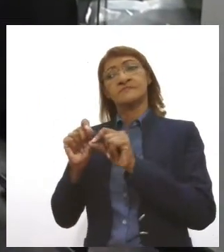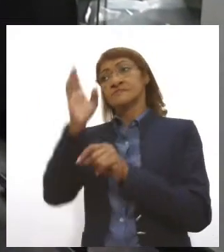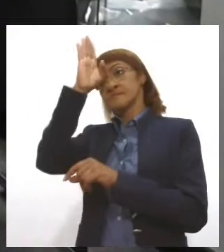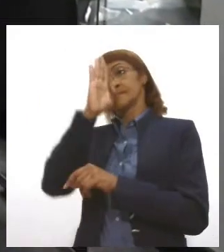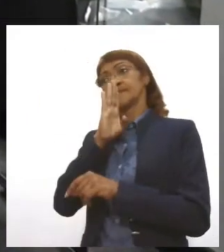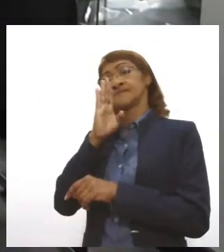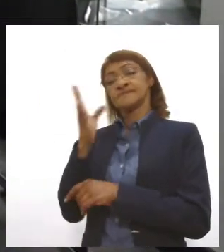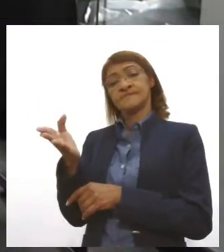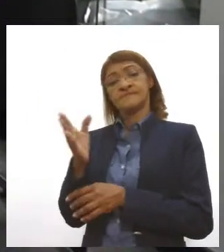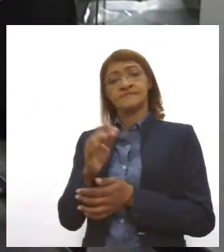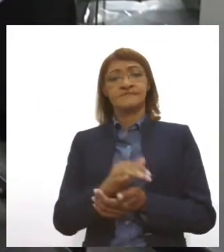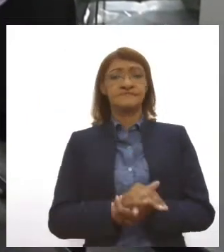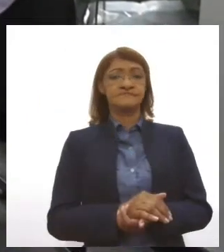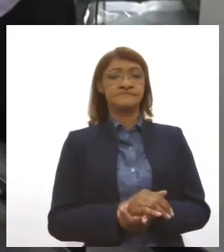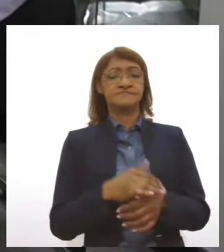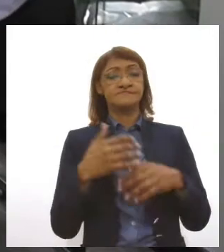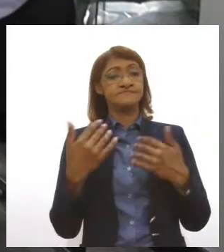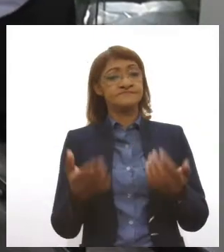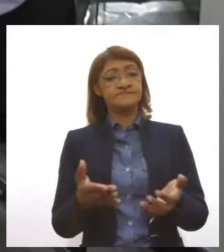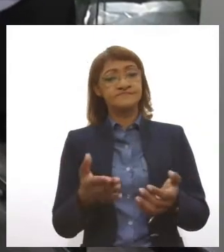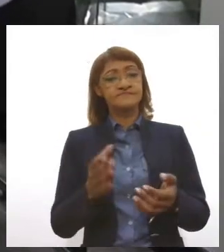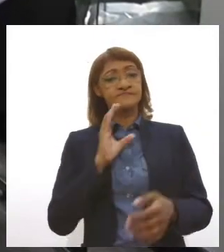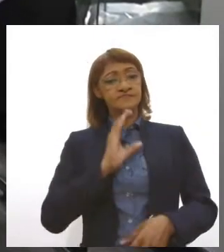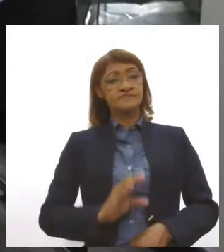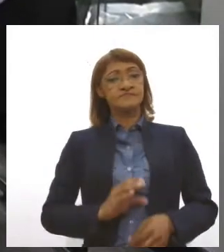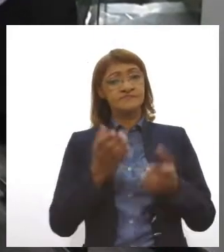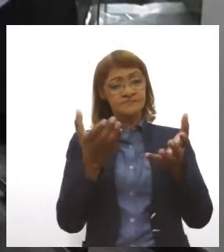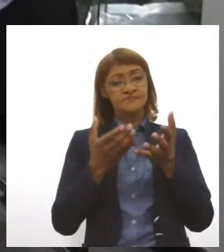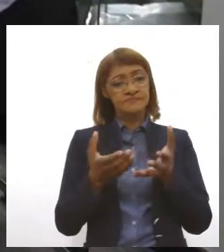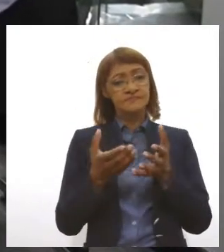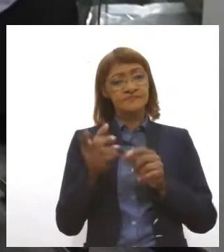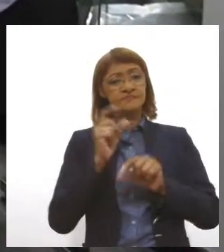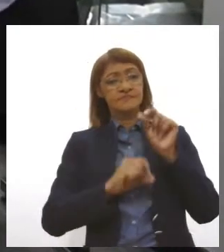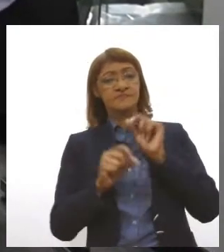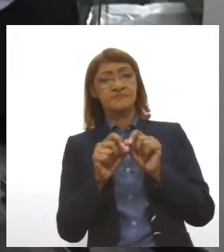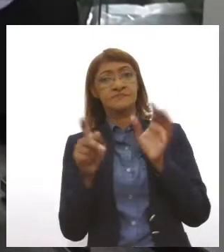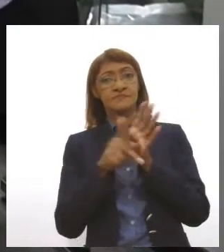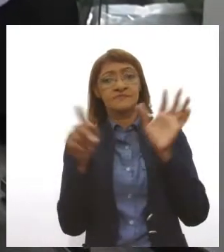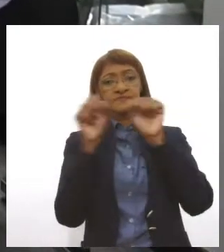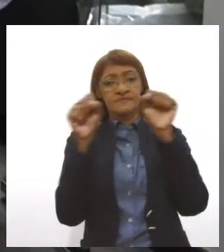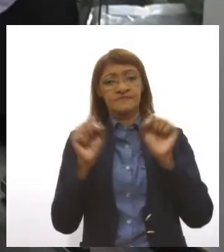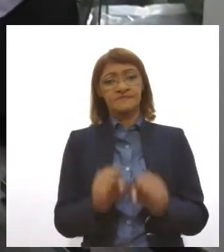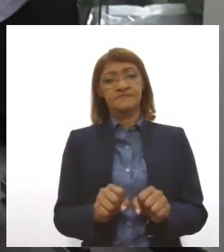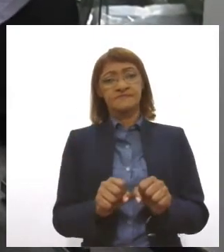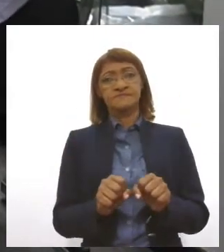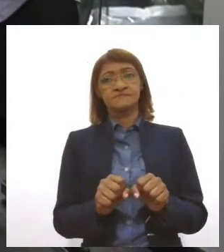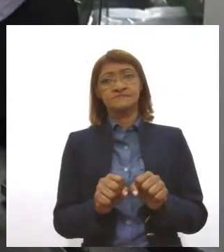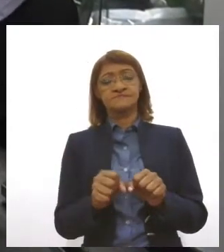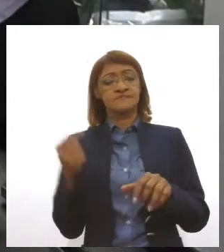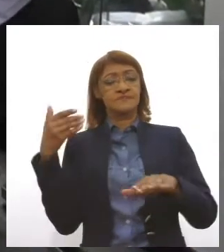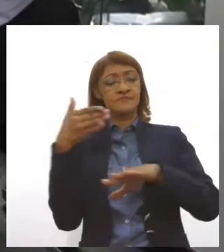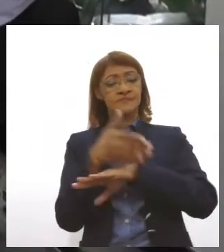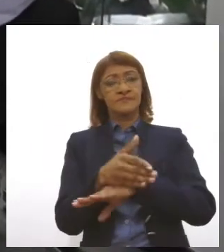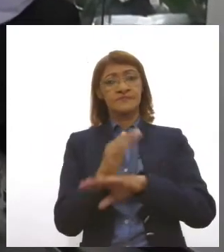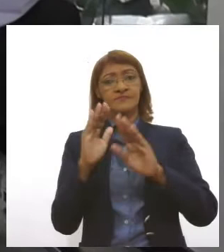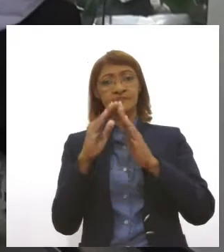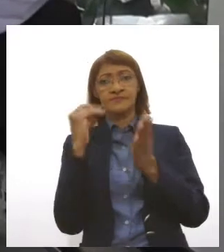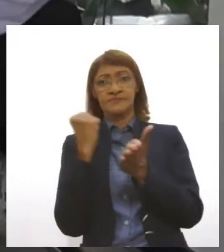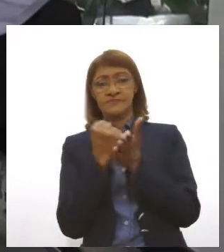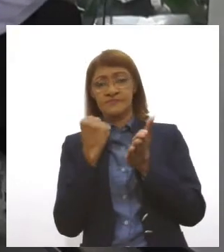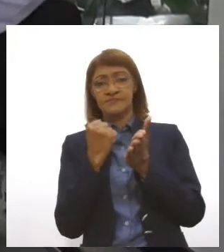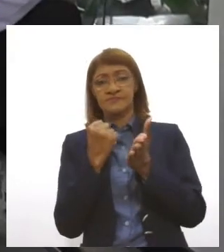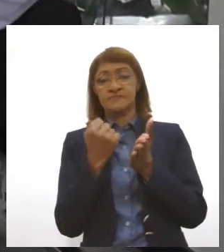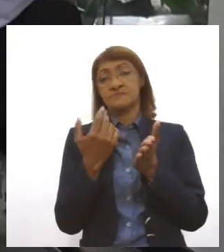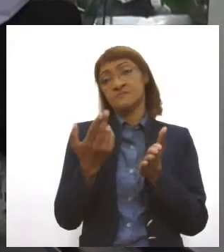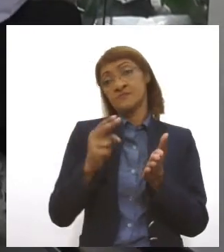cidadão. Na realidade, o cidadão que tiver interesse de fazer uma certificação eletrônica do E-Notoriado, ele se dirige a um quartório. Ou, se não quiser se